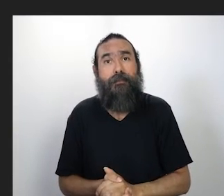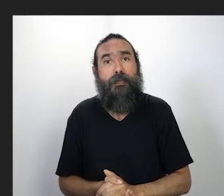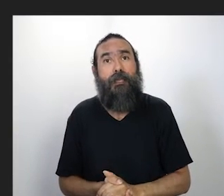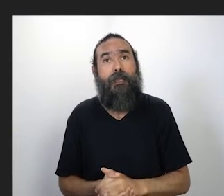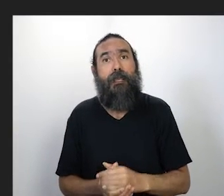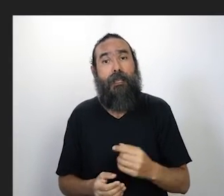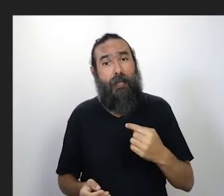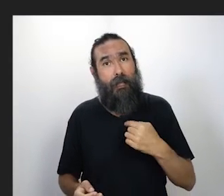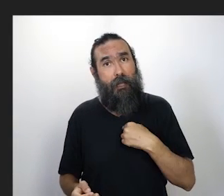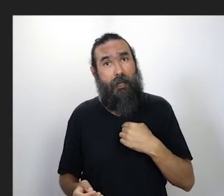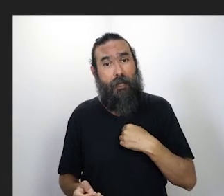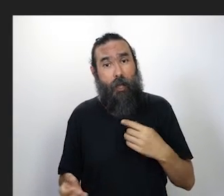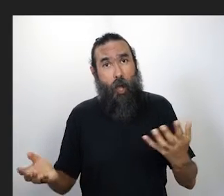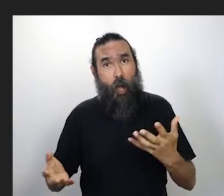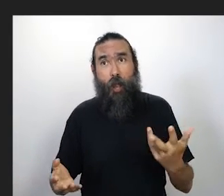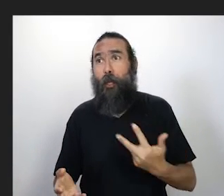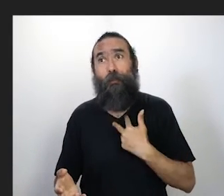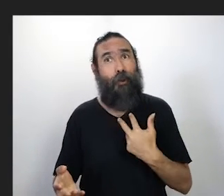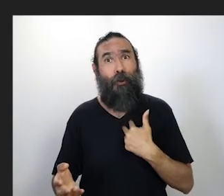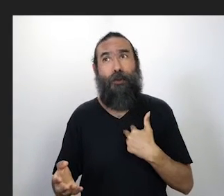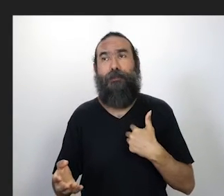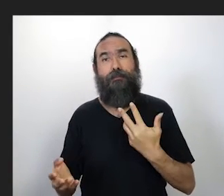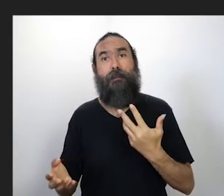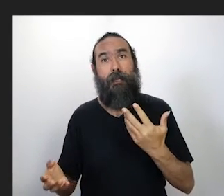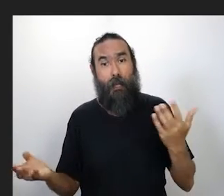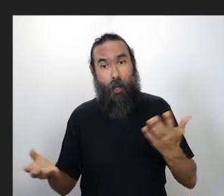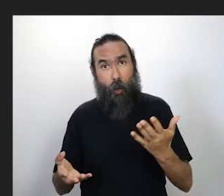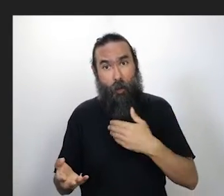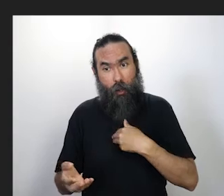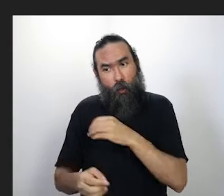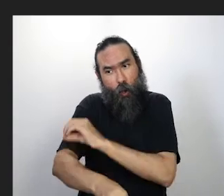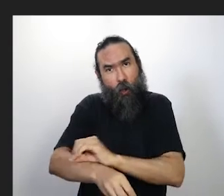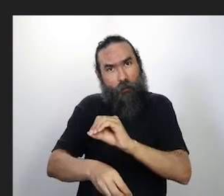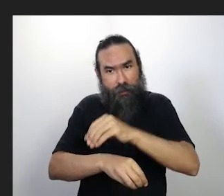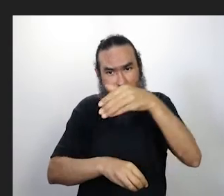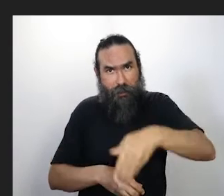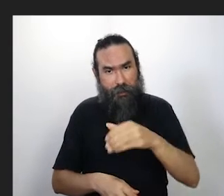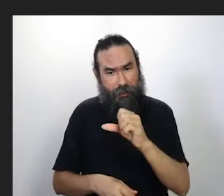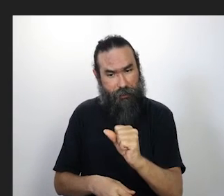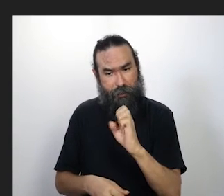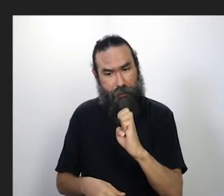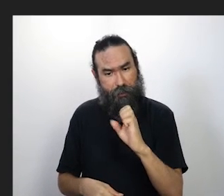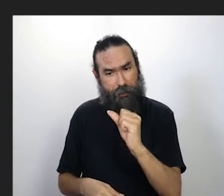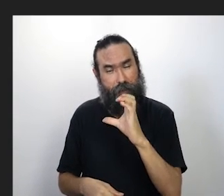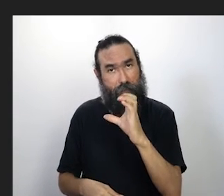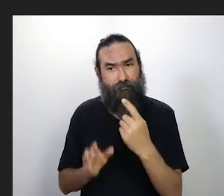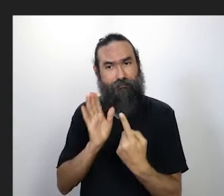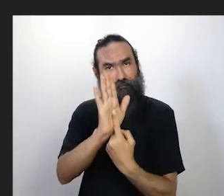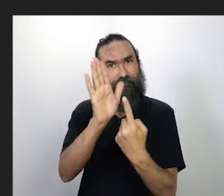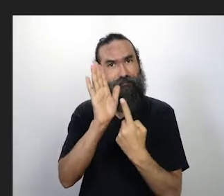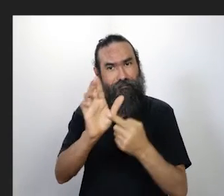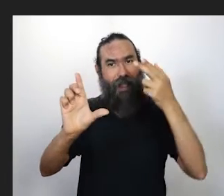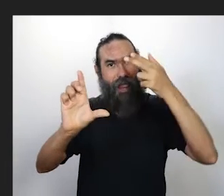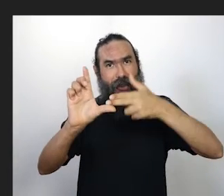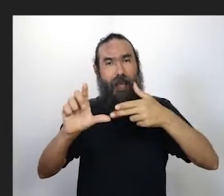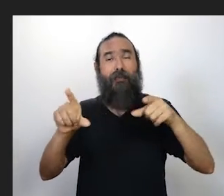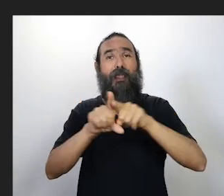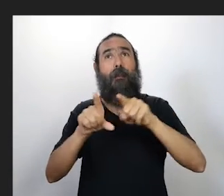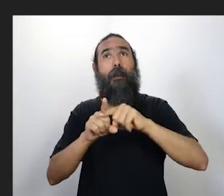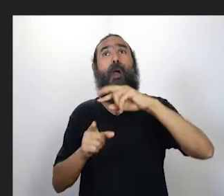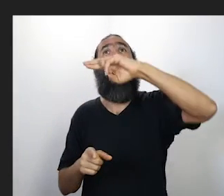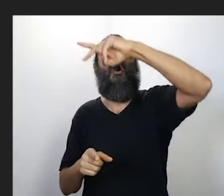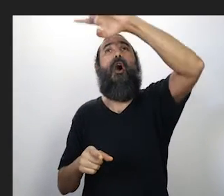todo, uma coisa que eu não posso ter quando eu estou dando uma oficina aqui, né, no Sesc, sei lá onde, e de outros países também, que eu nem